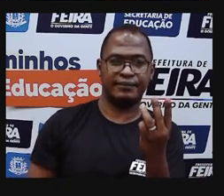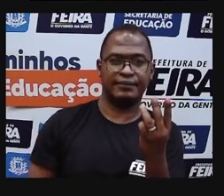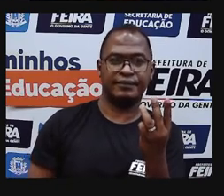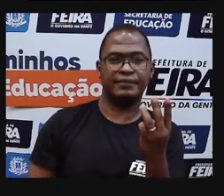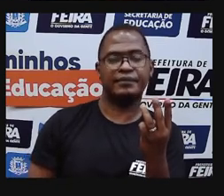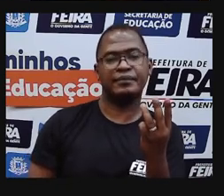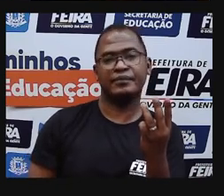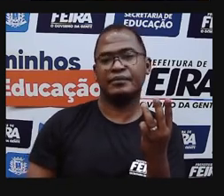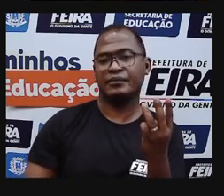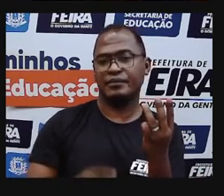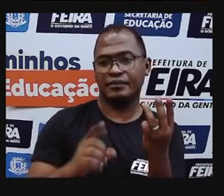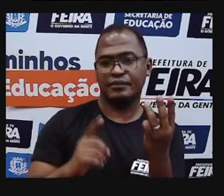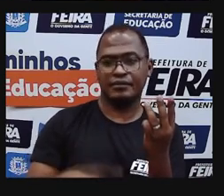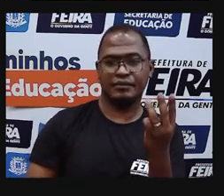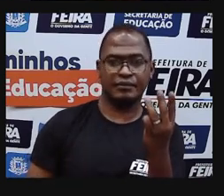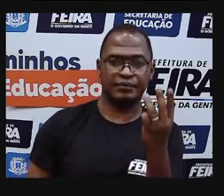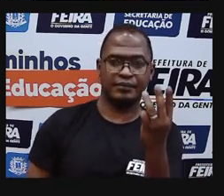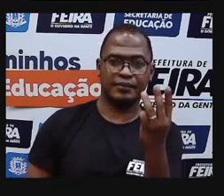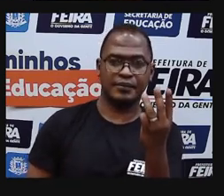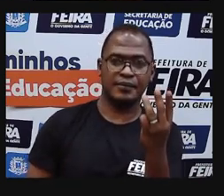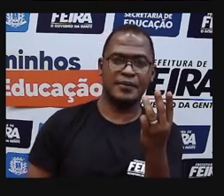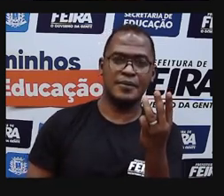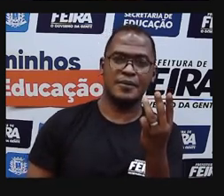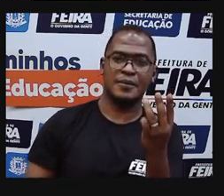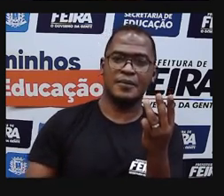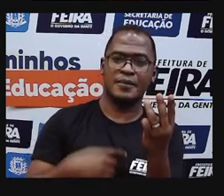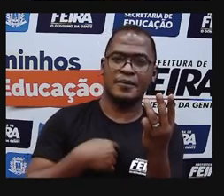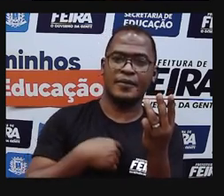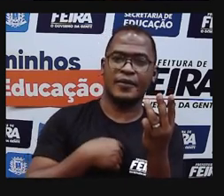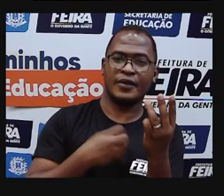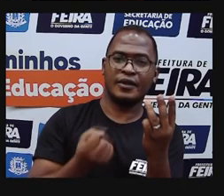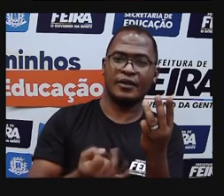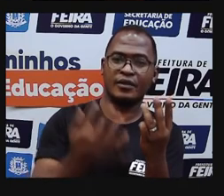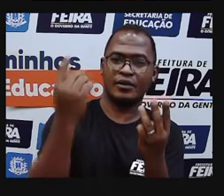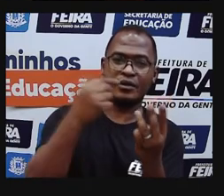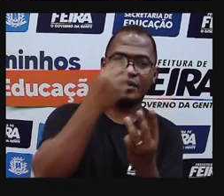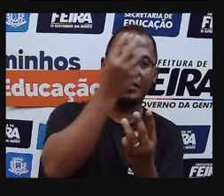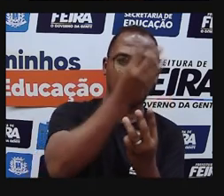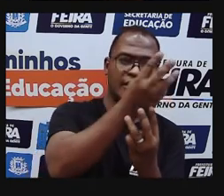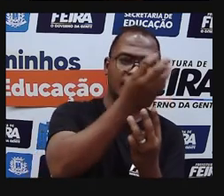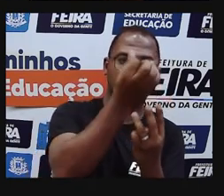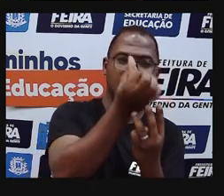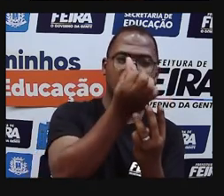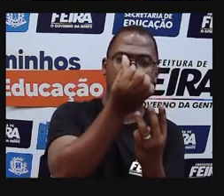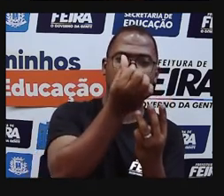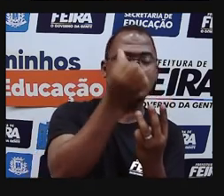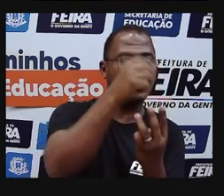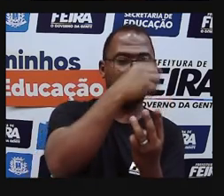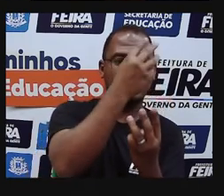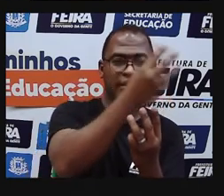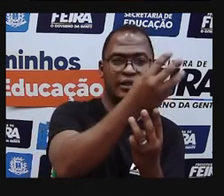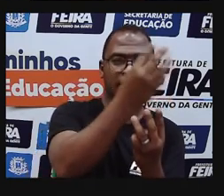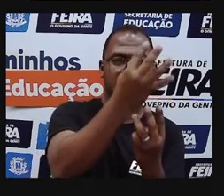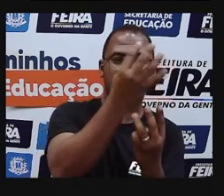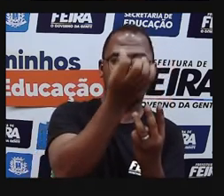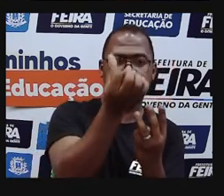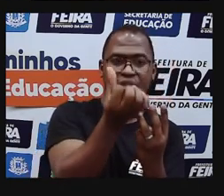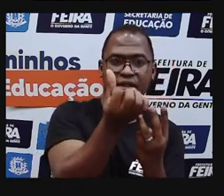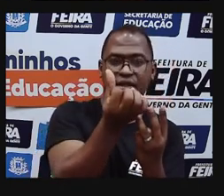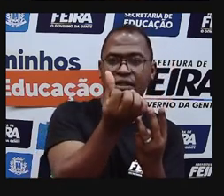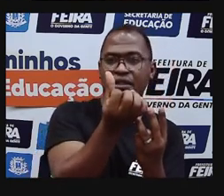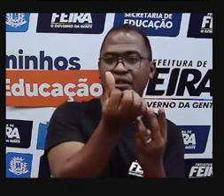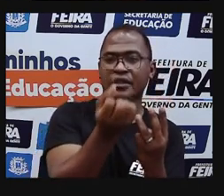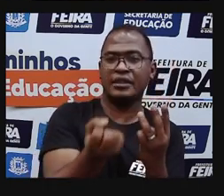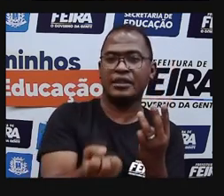Duas. O vinte. Dez mais dez. Quantas unidades tem o número trezentos e quarenta e seis? Trezentos e quarenta e